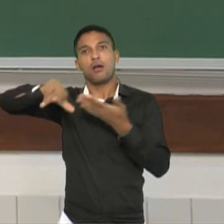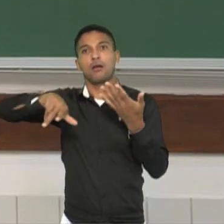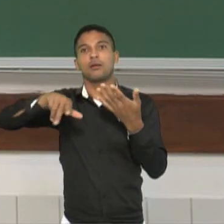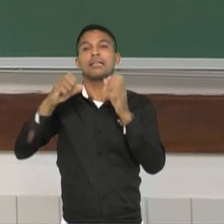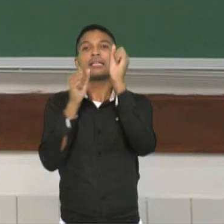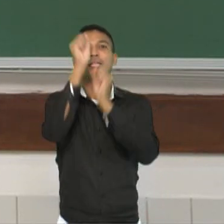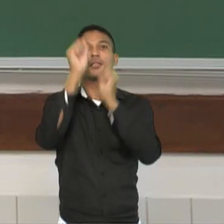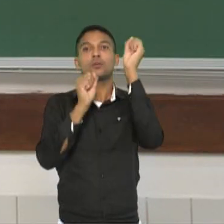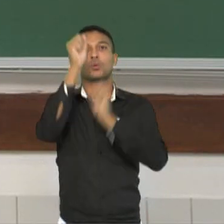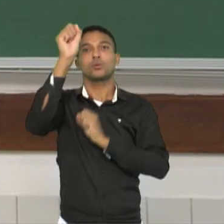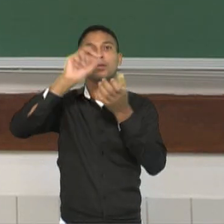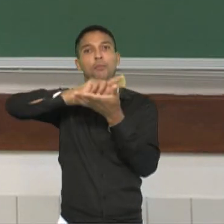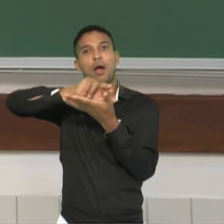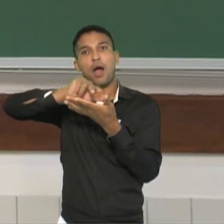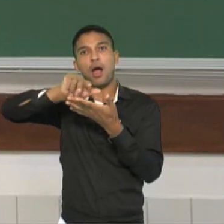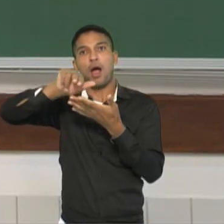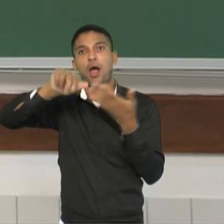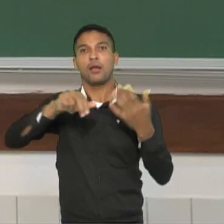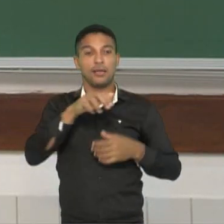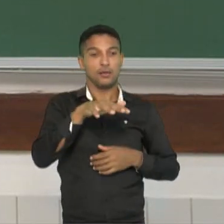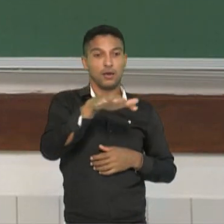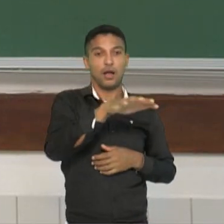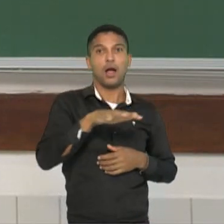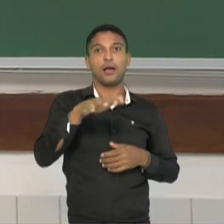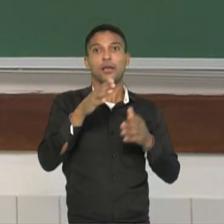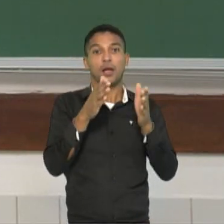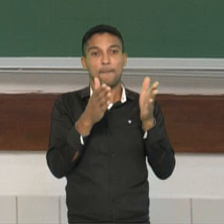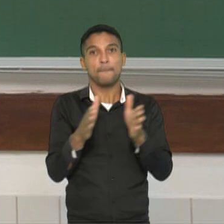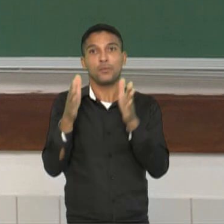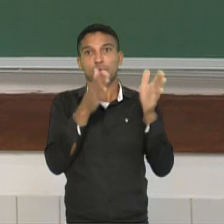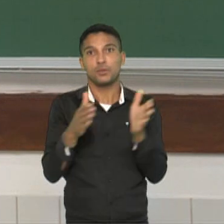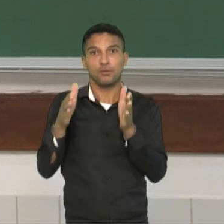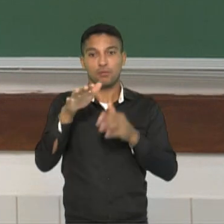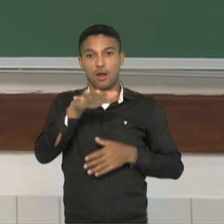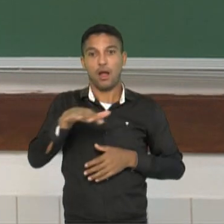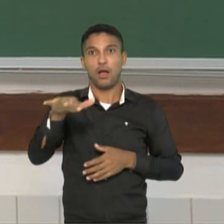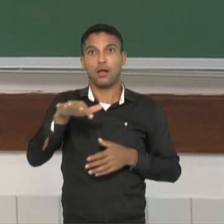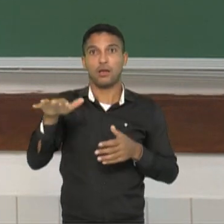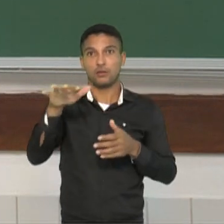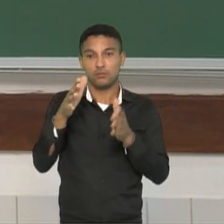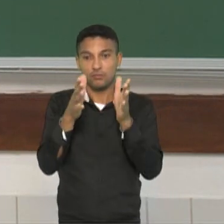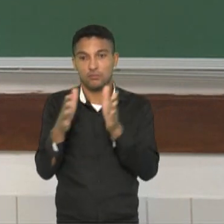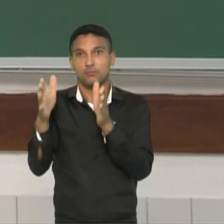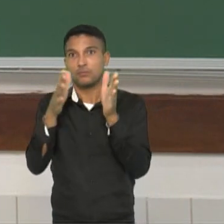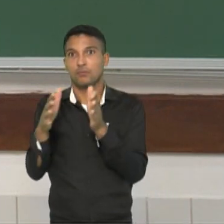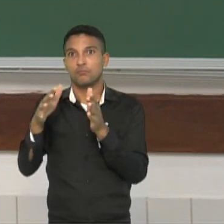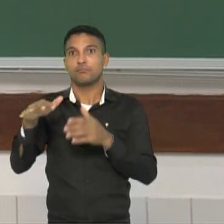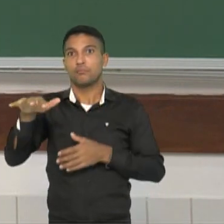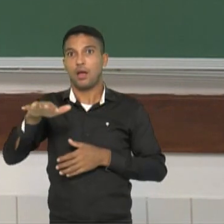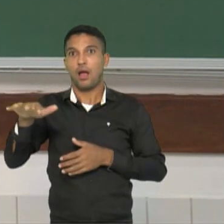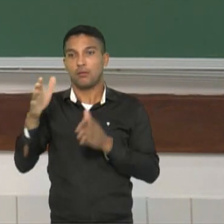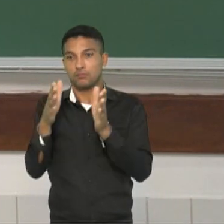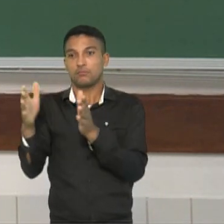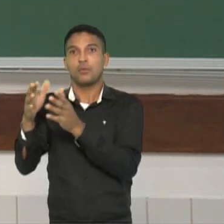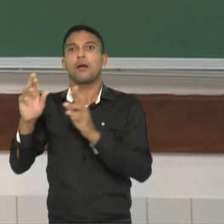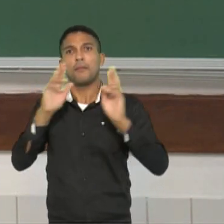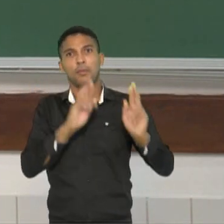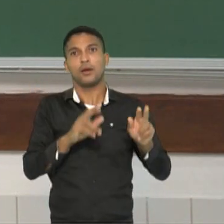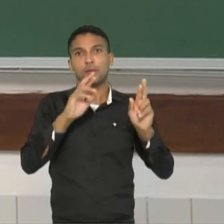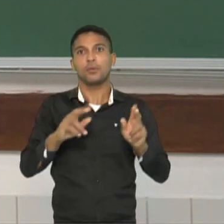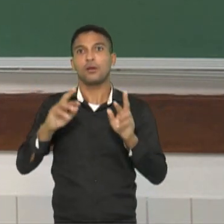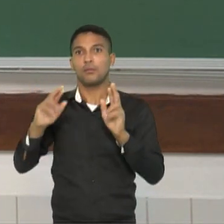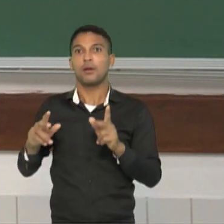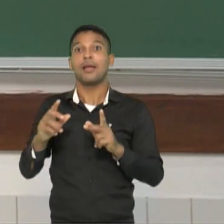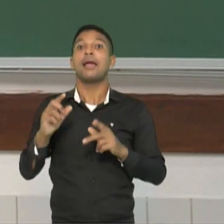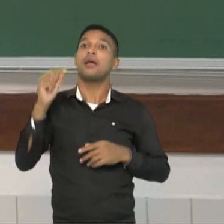indústrias, de diferentes setores também se instalando no Brasil, por conta desses fatores locacionais. Então,